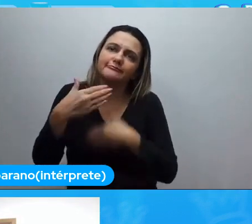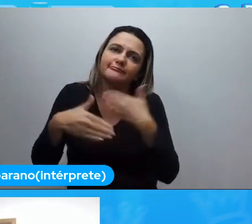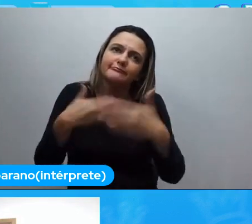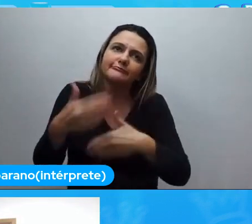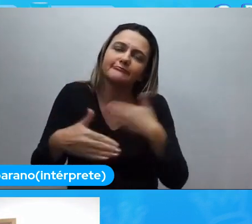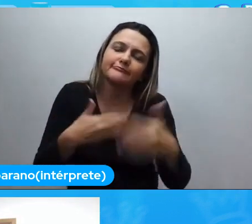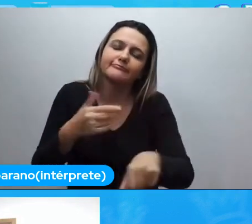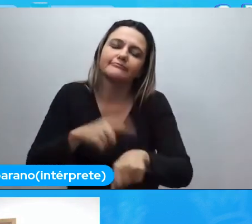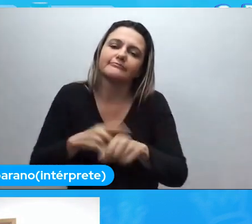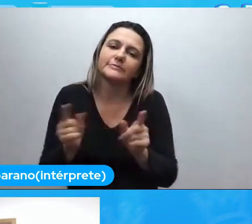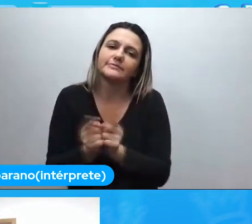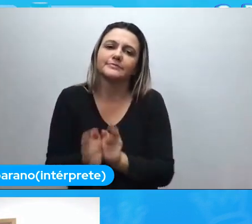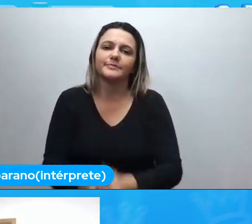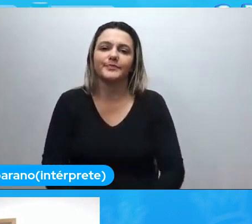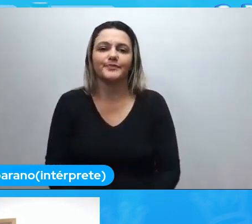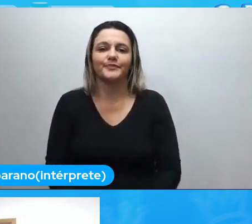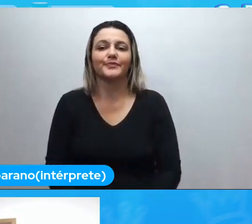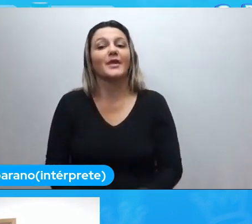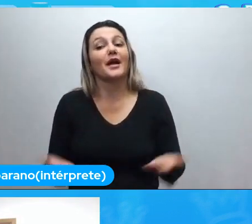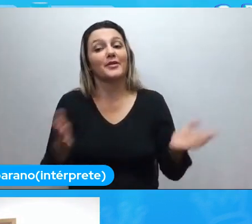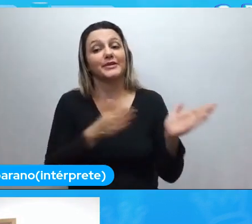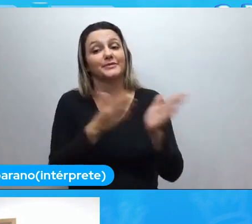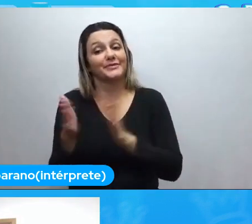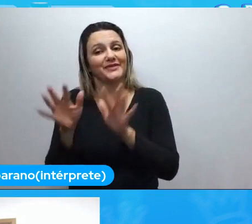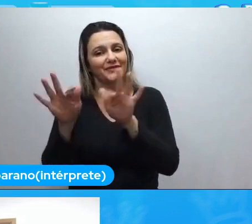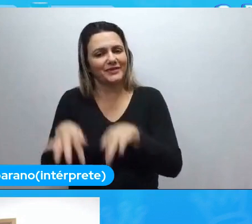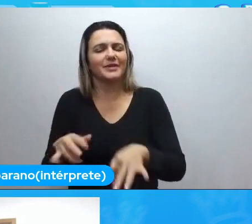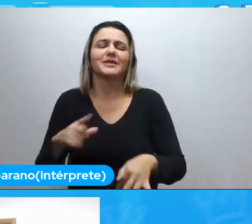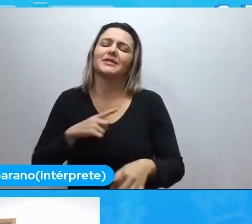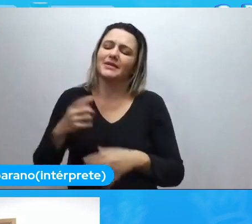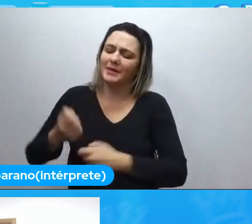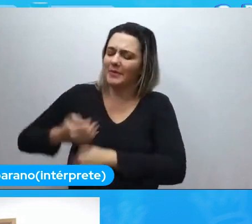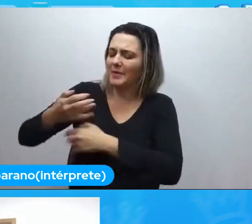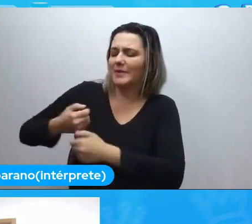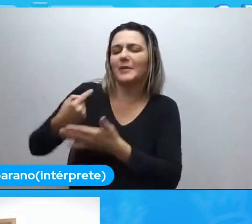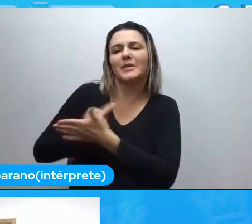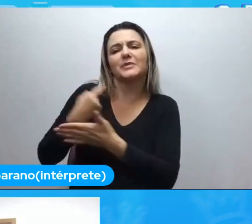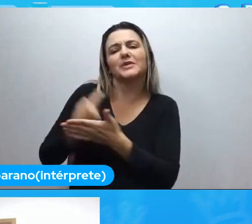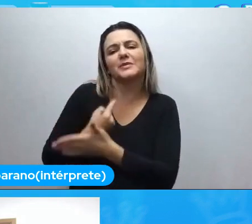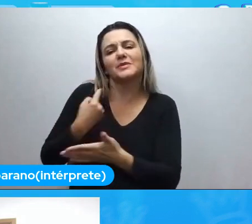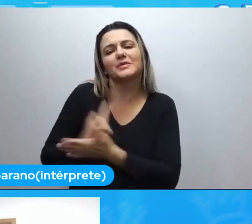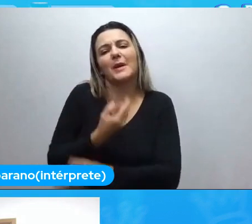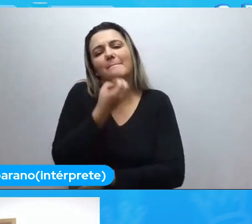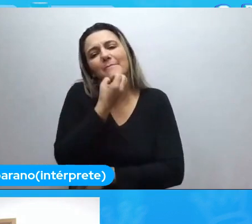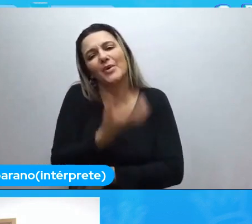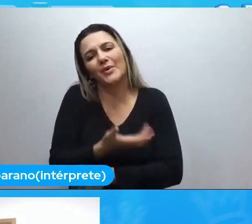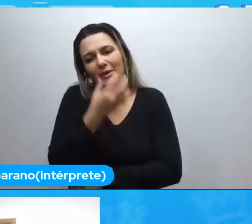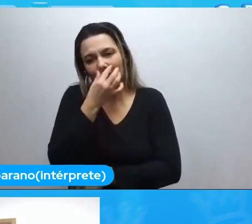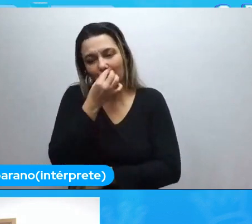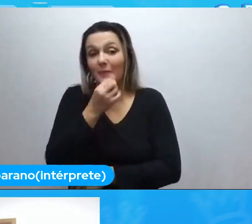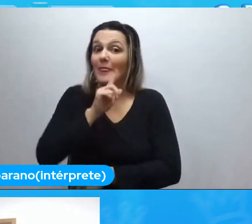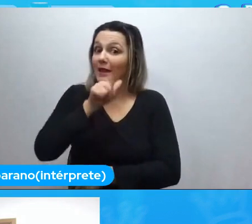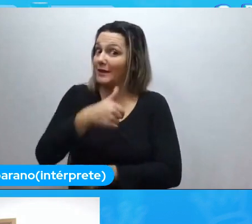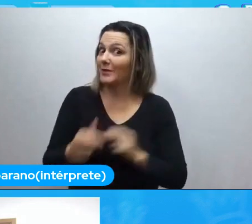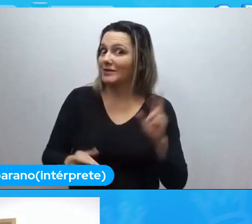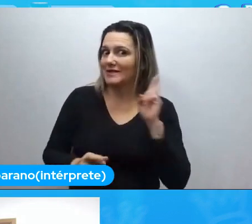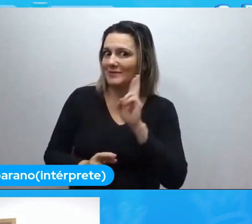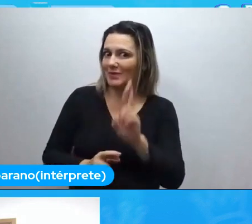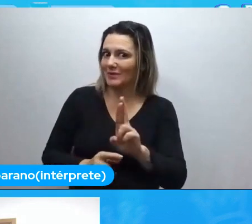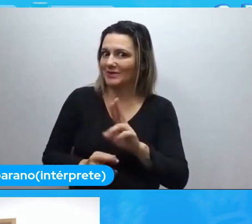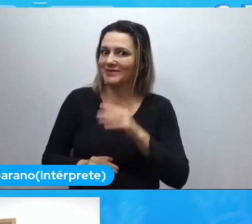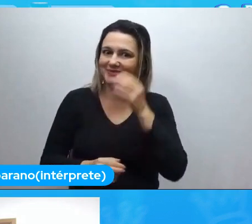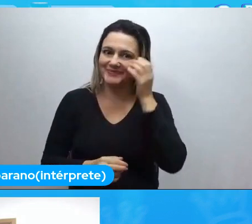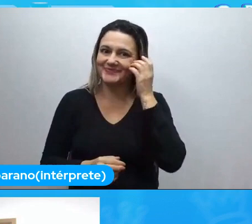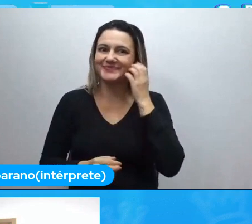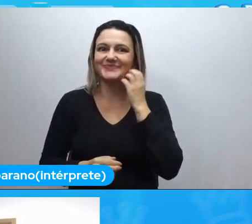Olha, agora a gente já encaminhando para o final. Tem muita pergunta boa, por favor, passe lá e responda depois. Eu não estou mexendo